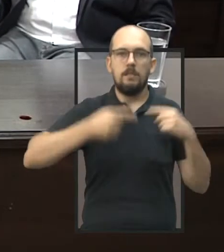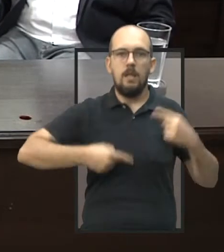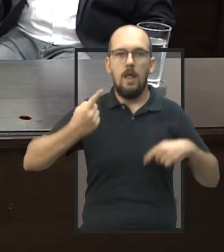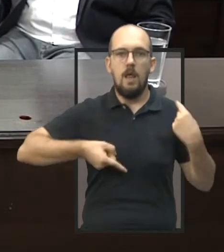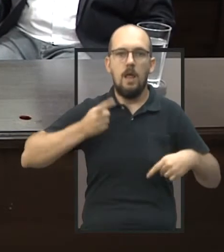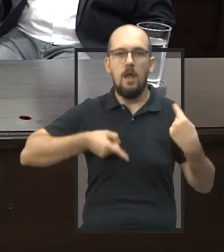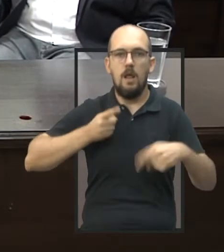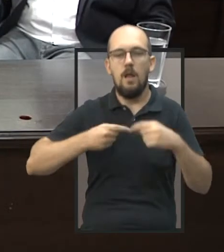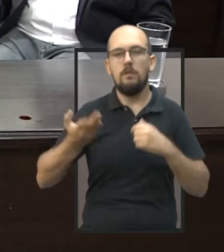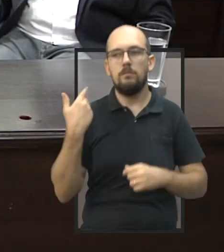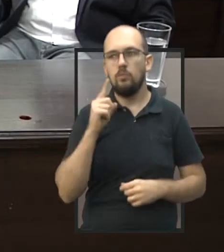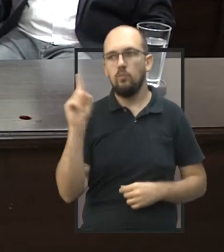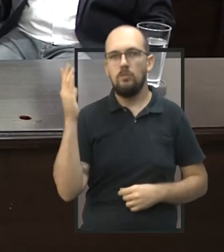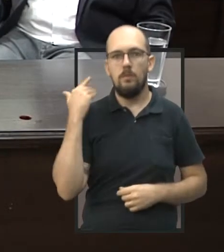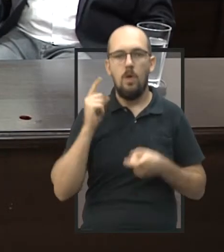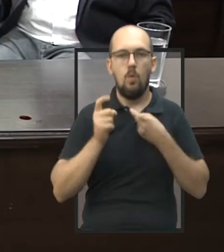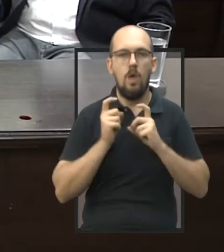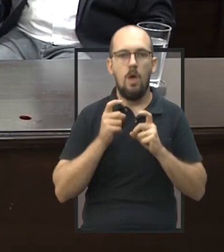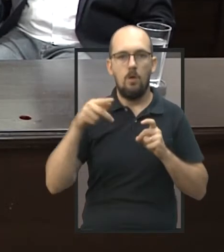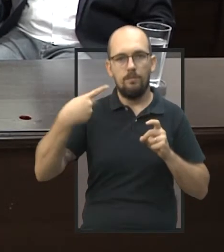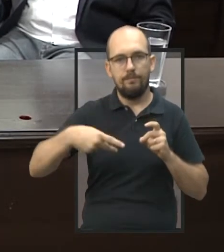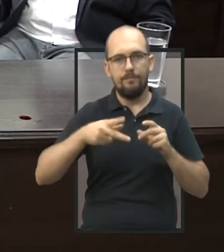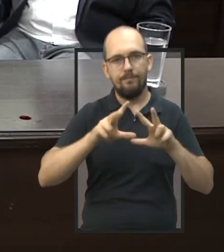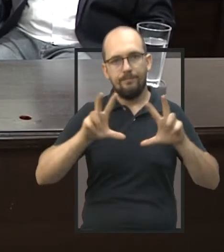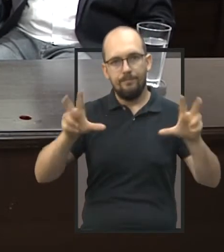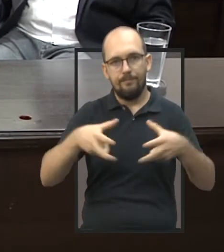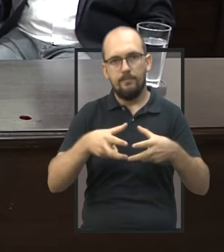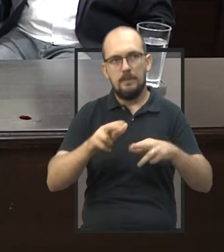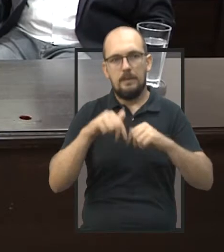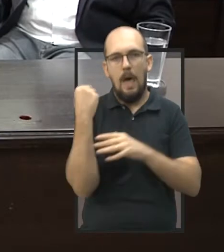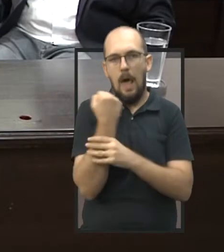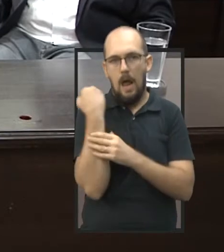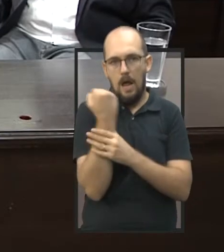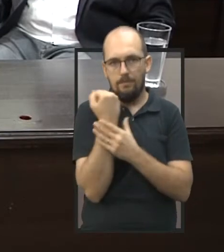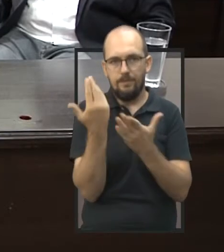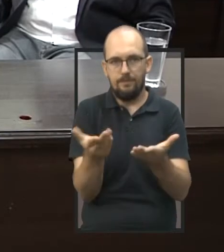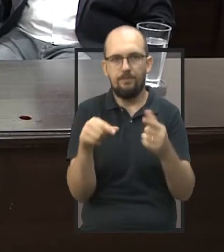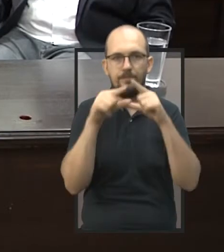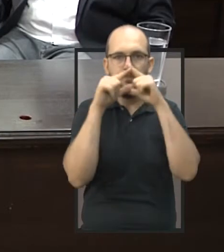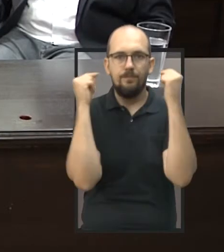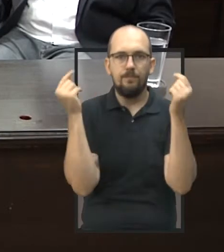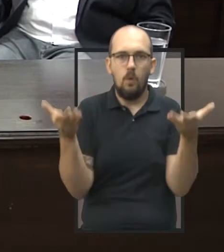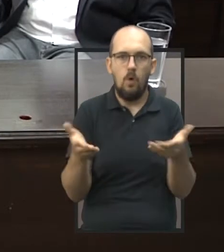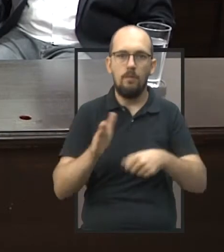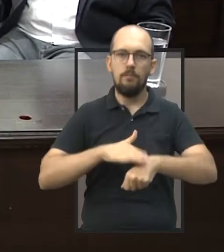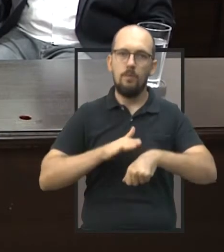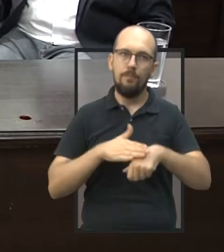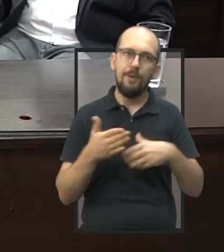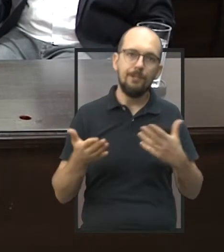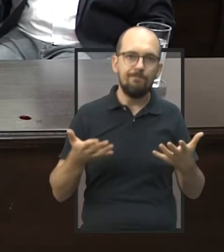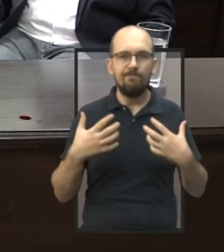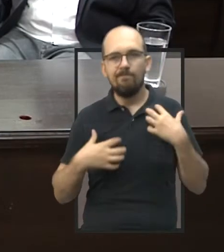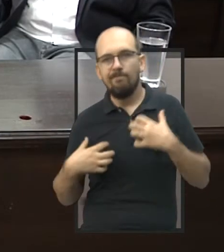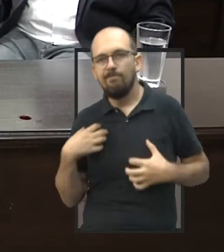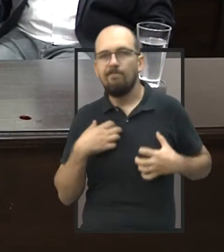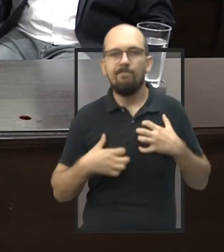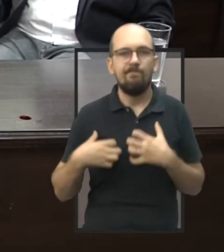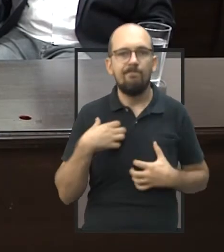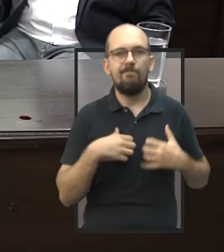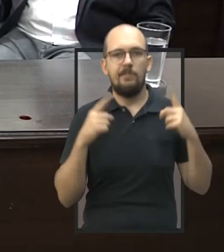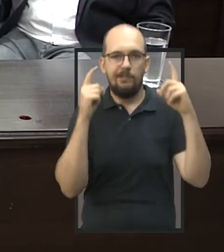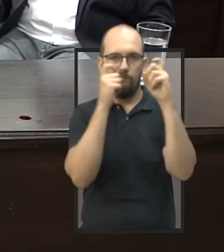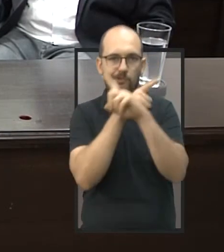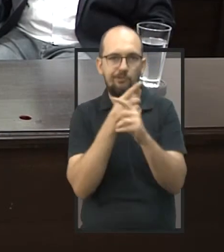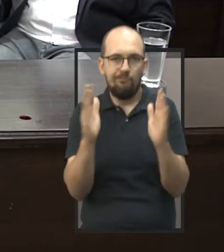discutidos nas últimas sessões ordinárias pela gravidade do assunto. Jaú vive aí momentos difíceis.